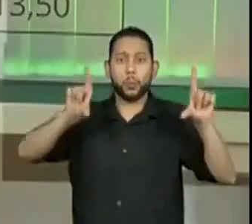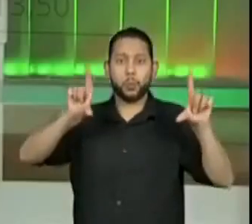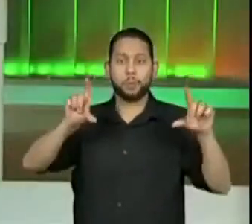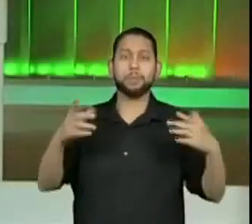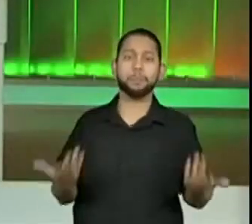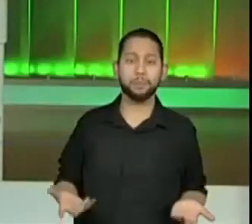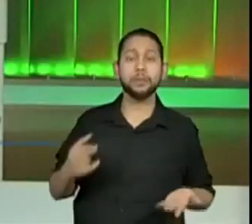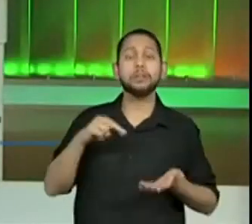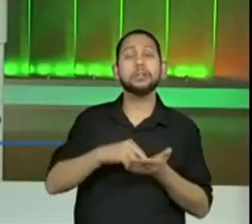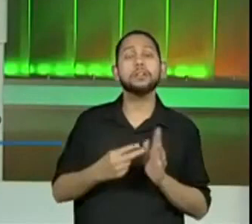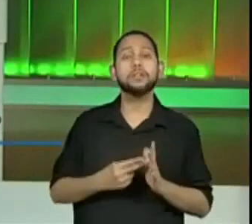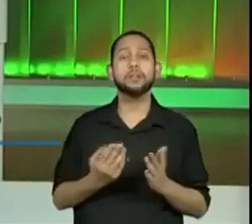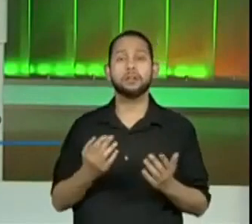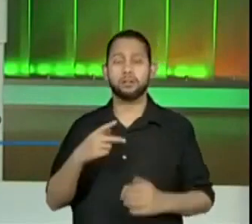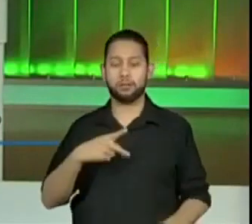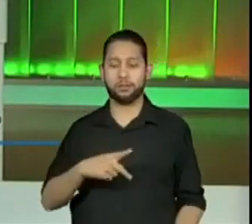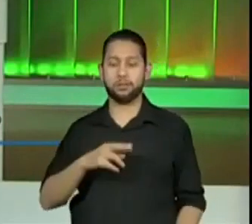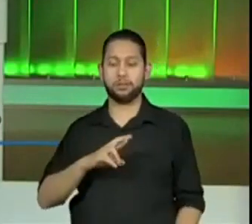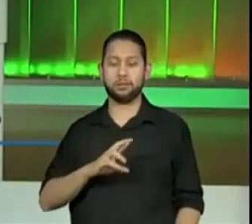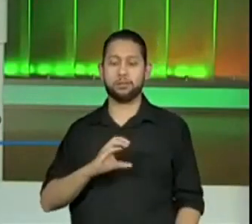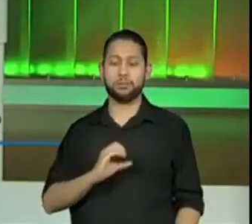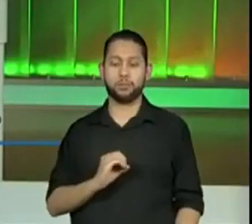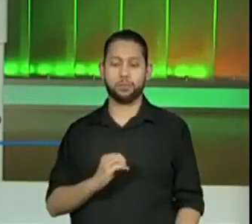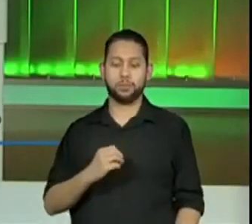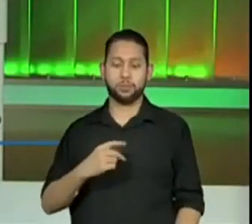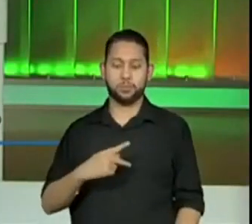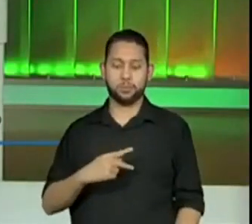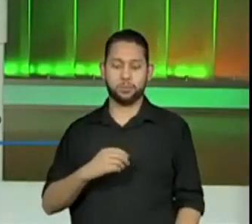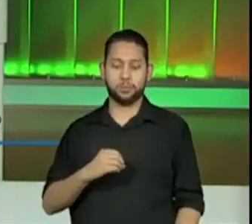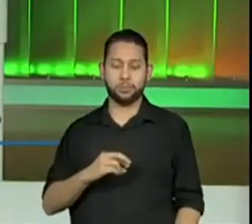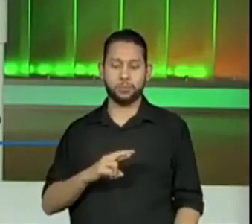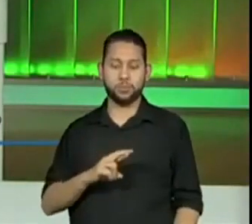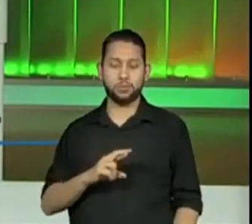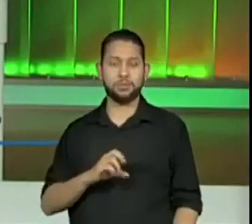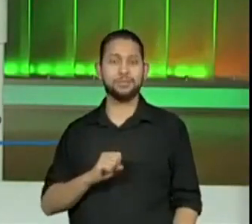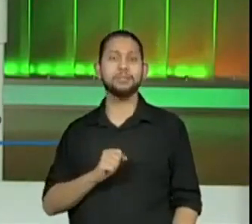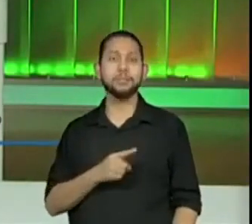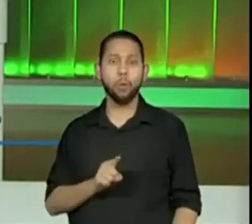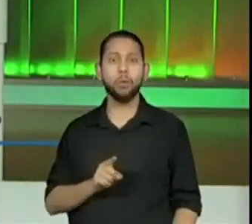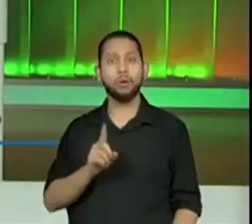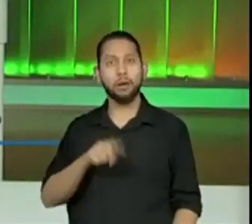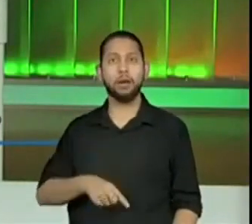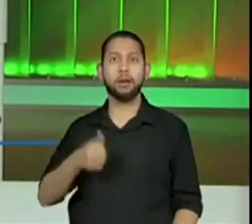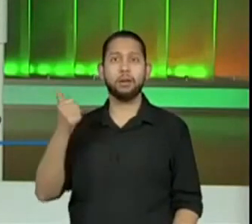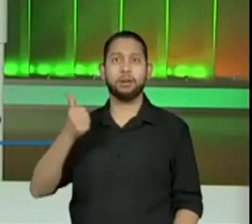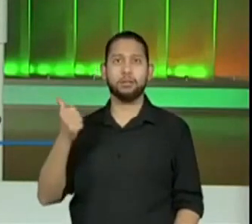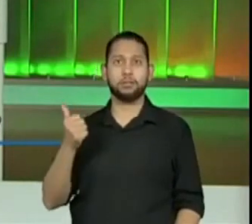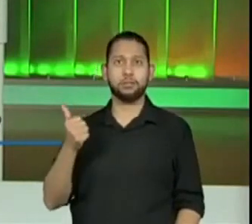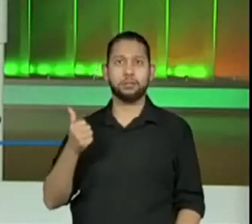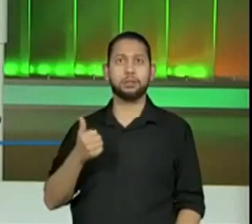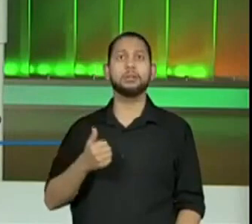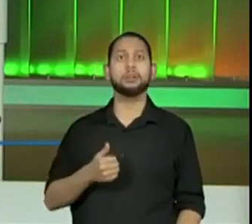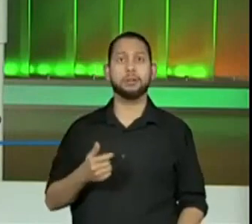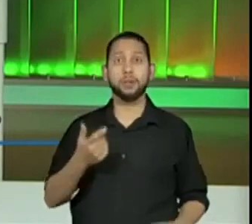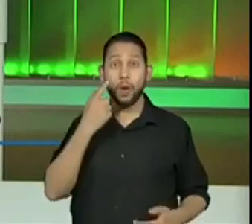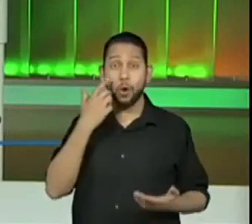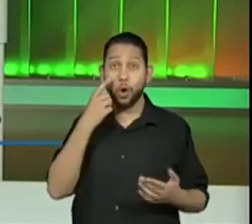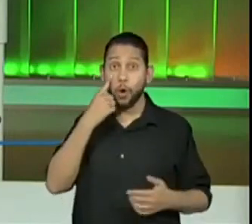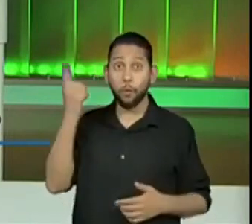conceito de proporcionalidade. Está tudo certo? Inclusive, dá uma olhadinha aqui na nossa divisão. Vamos lá.